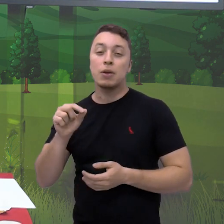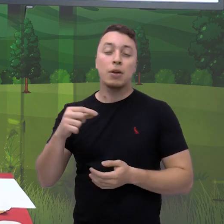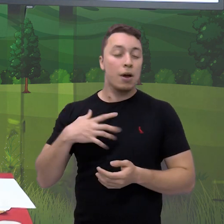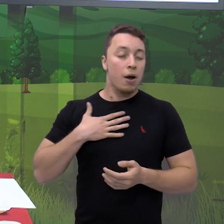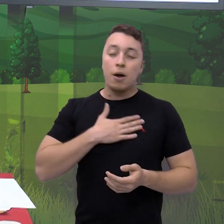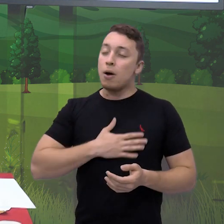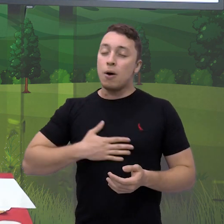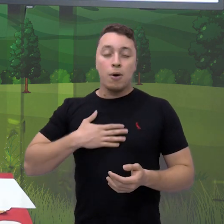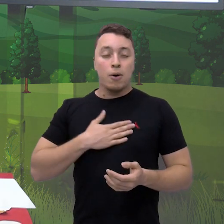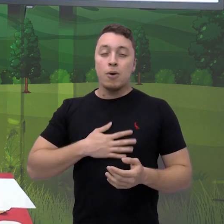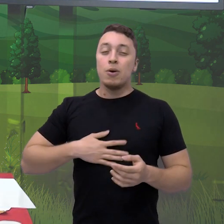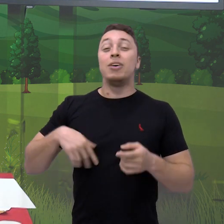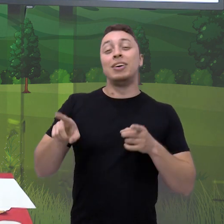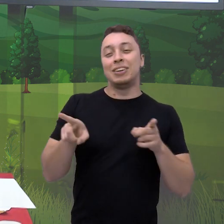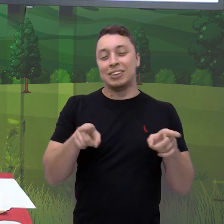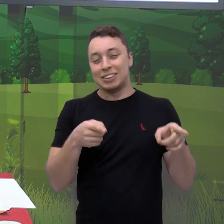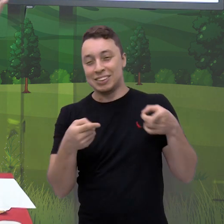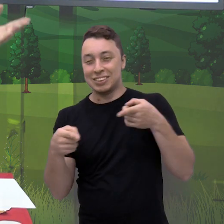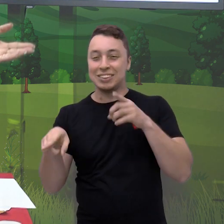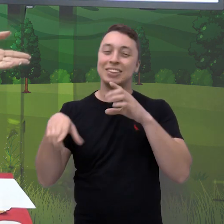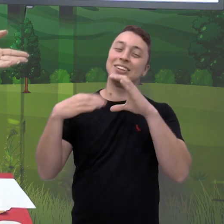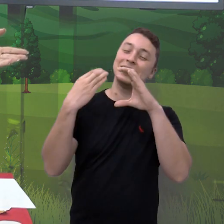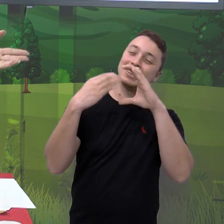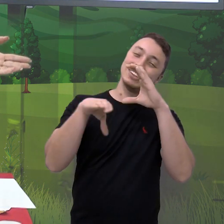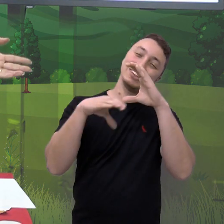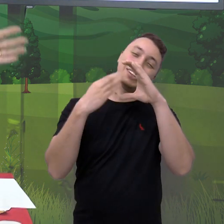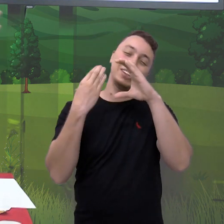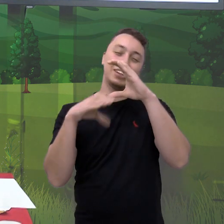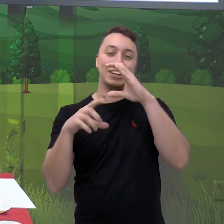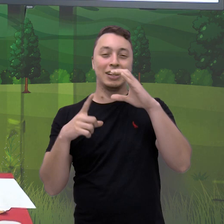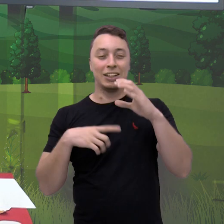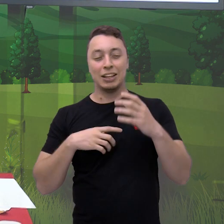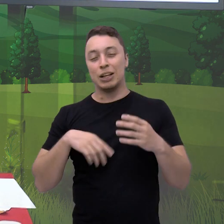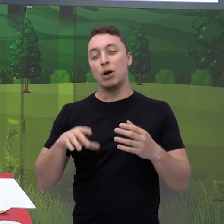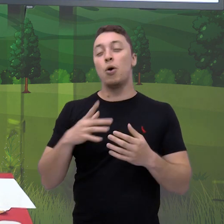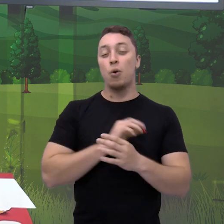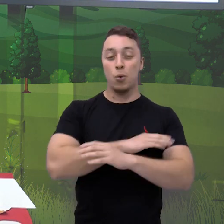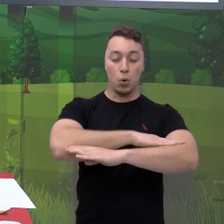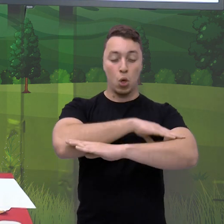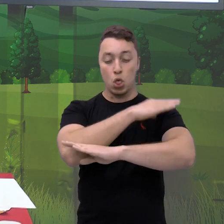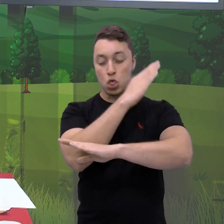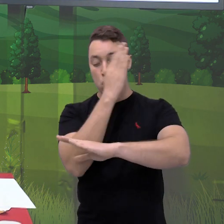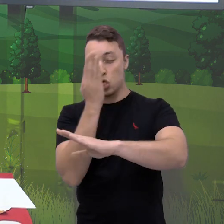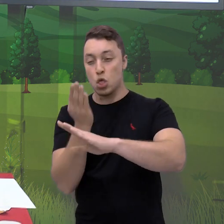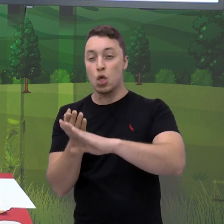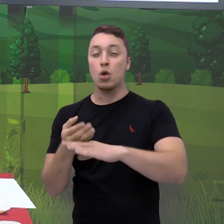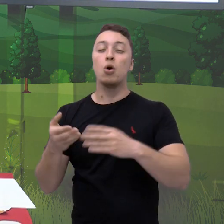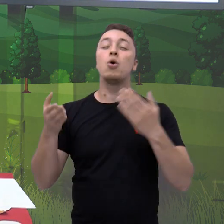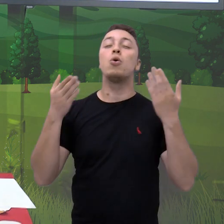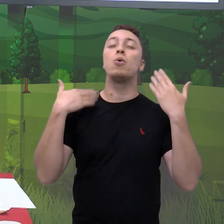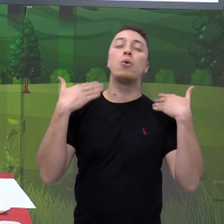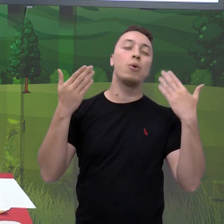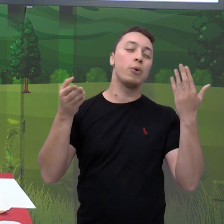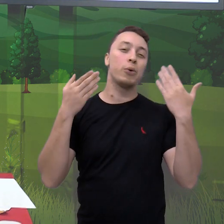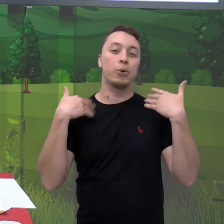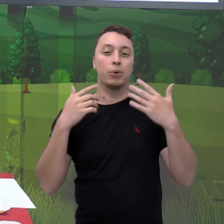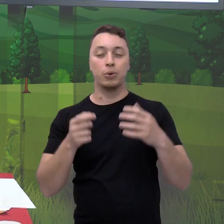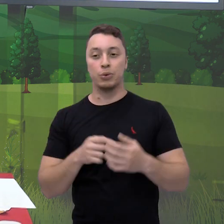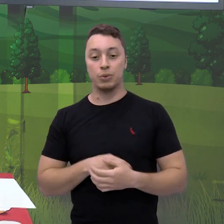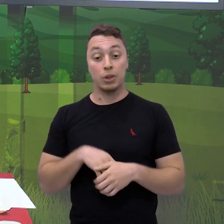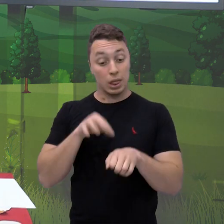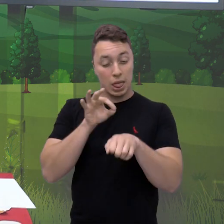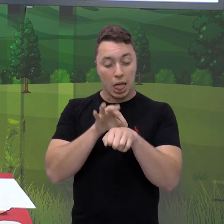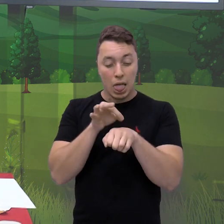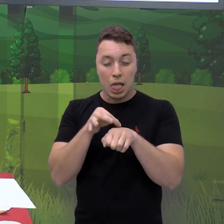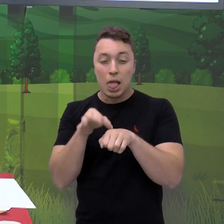cantar. Ah, ela canta durante todo o verão. As formigas são animais que são